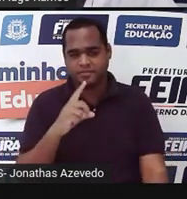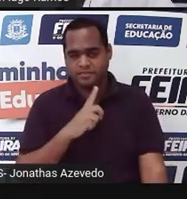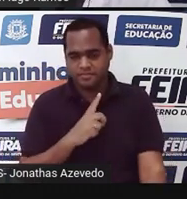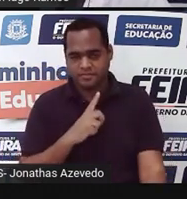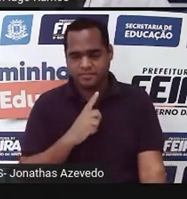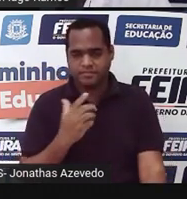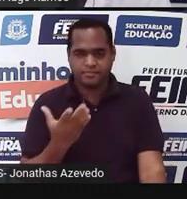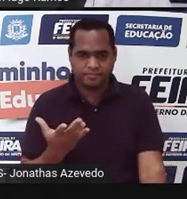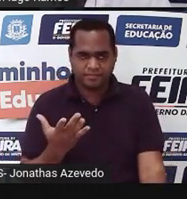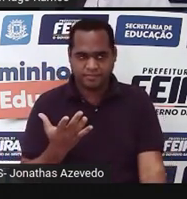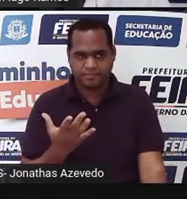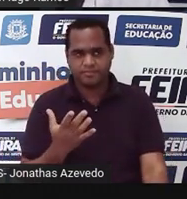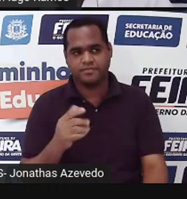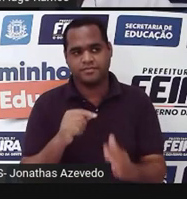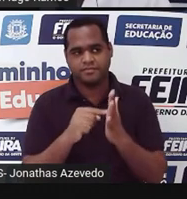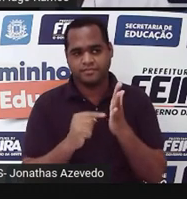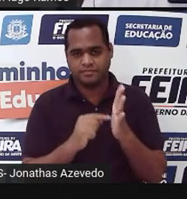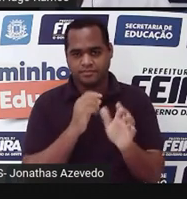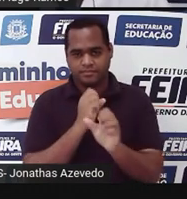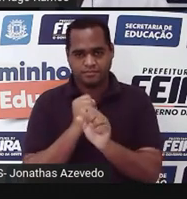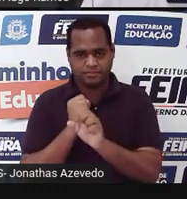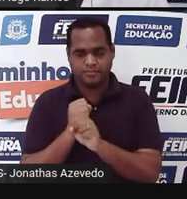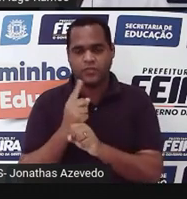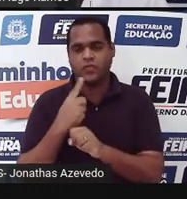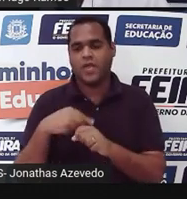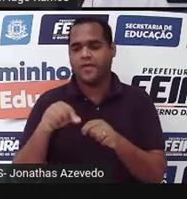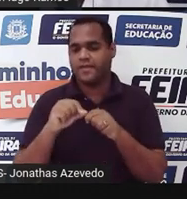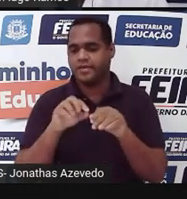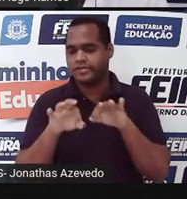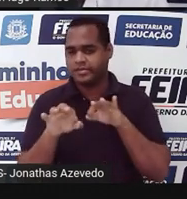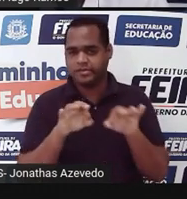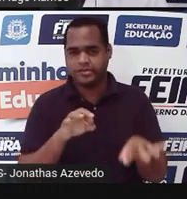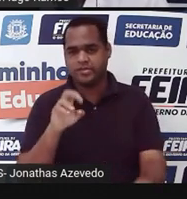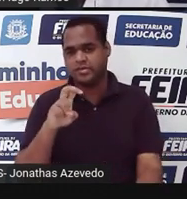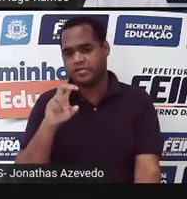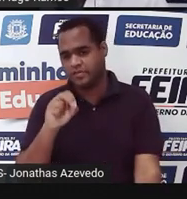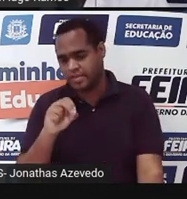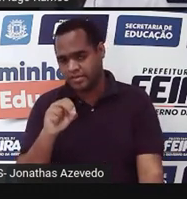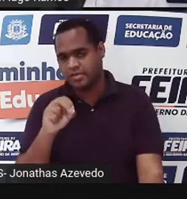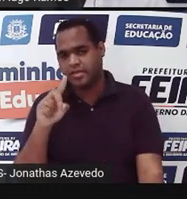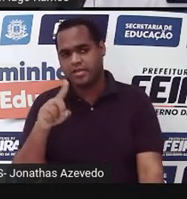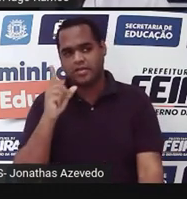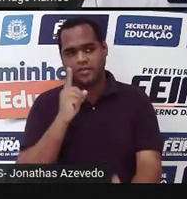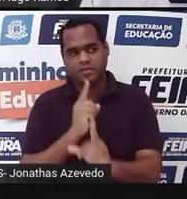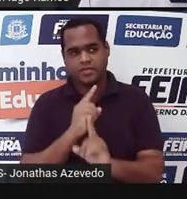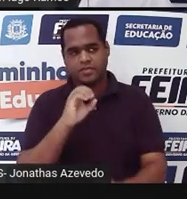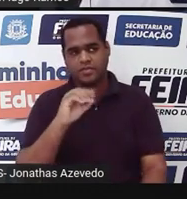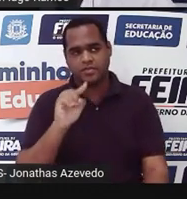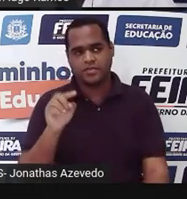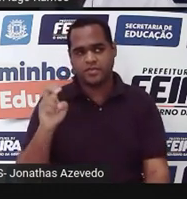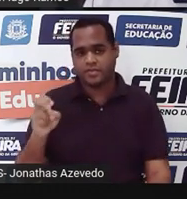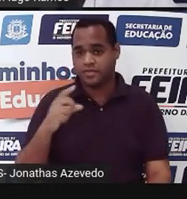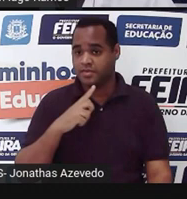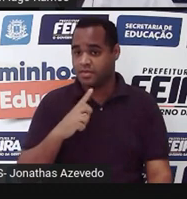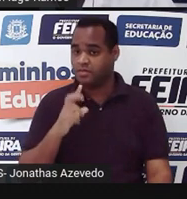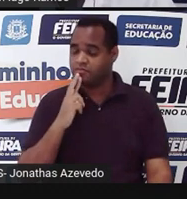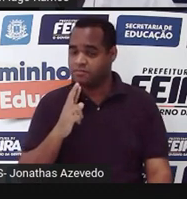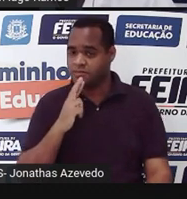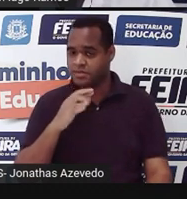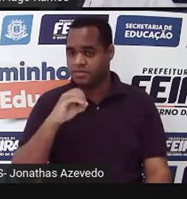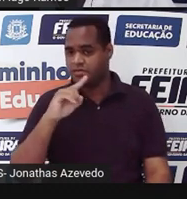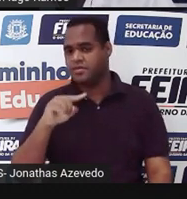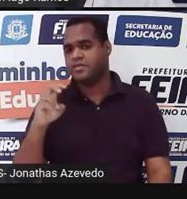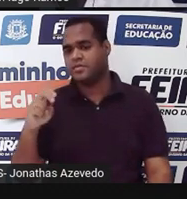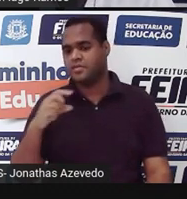Com uma calculadora, a gente faz 50 dividido por 100, encontra 0,5. Esse 0,5